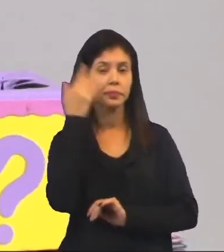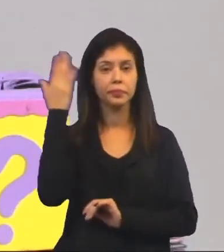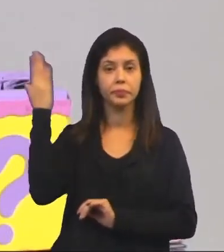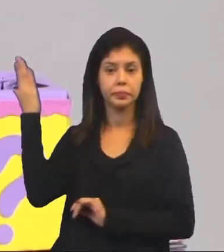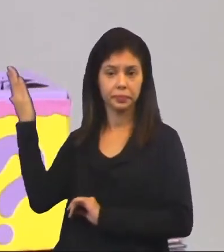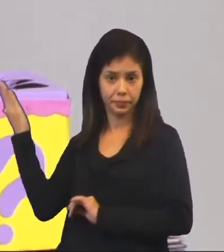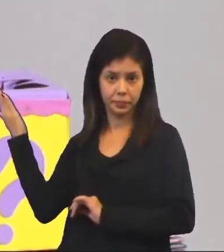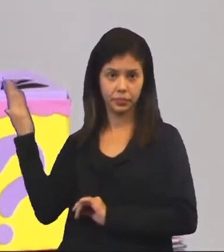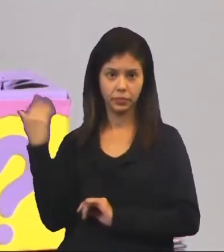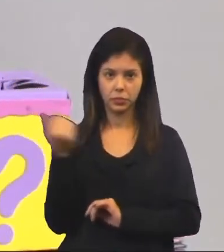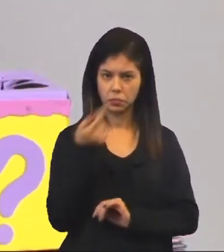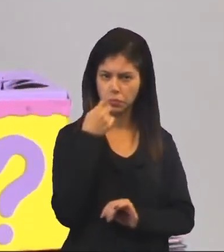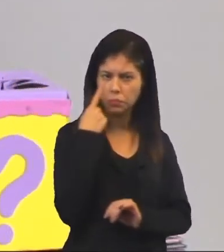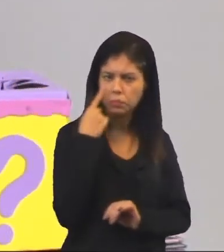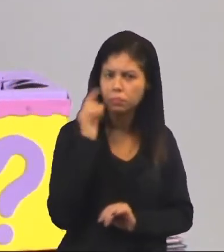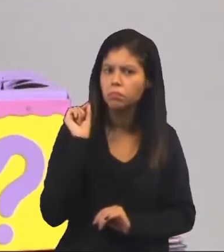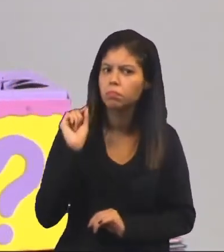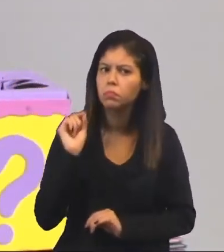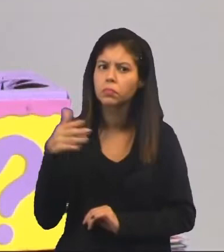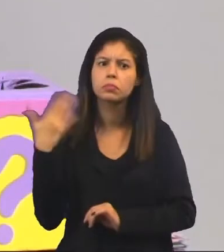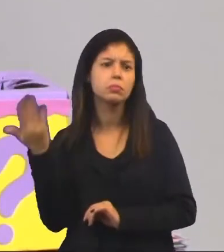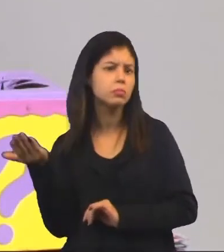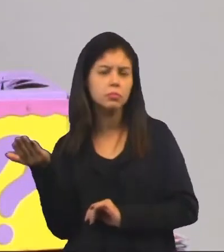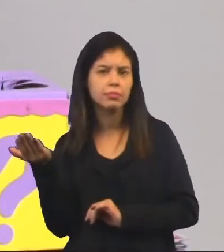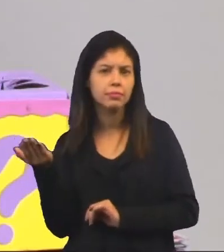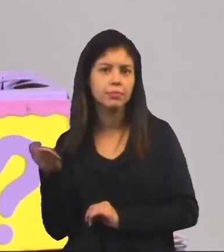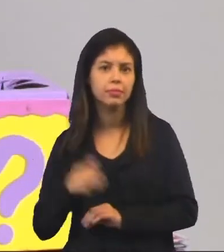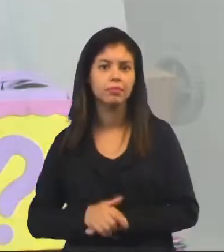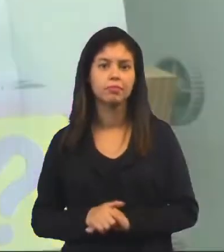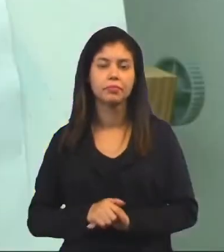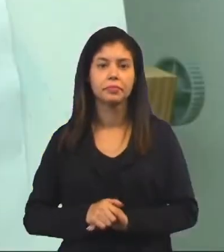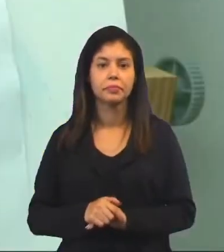E o que vocês estão vendo nesta propaganda?